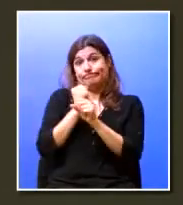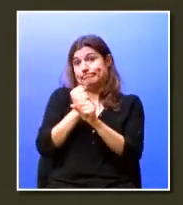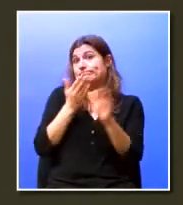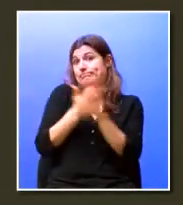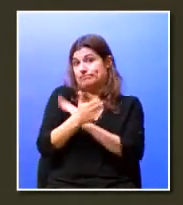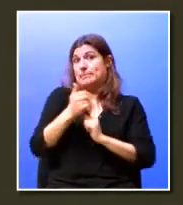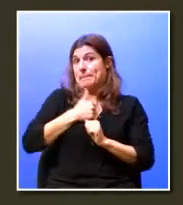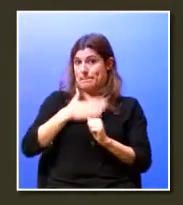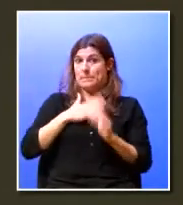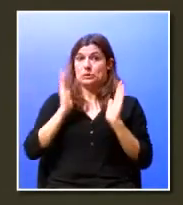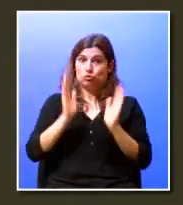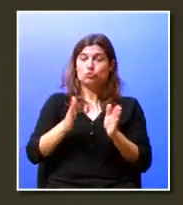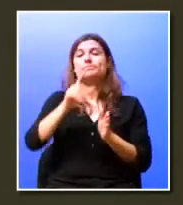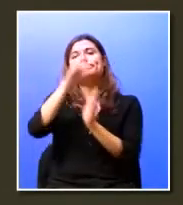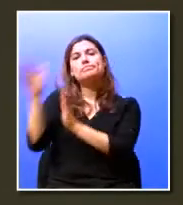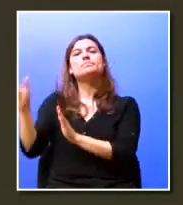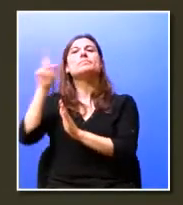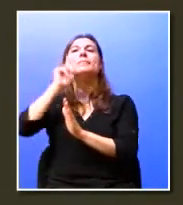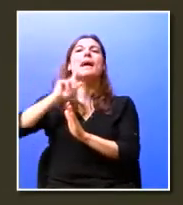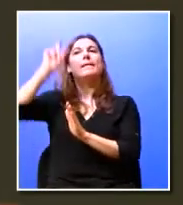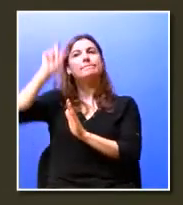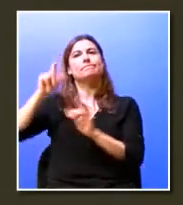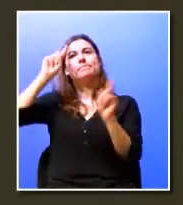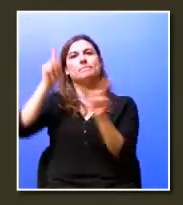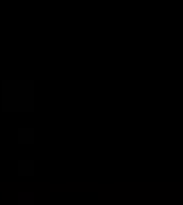e de uma formadora com larga experiência.